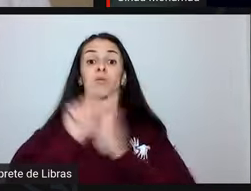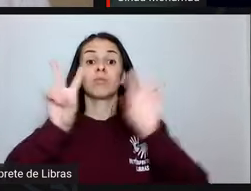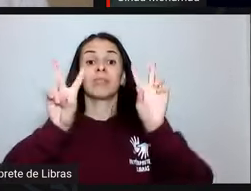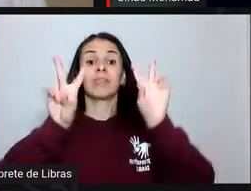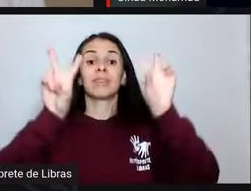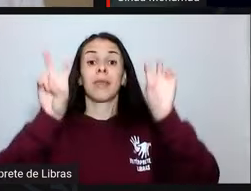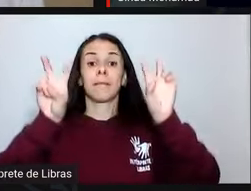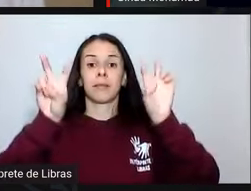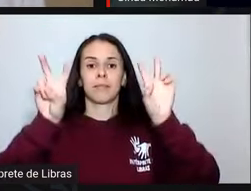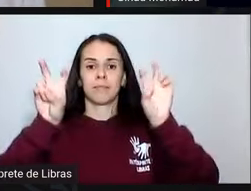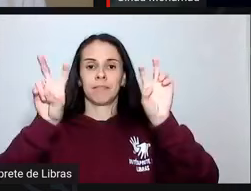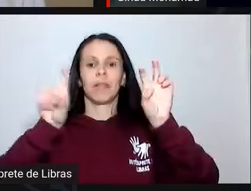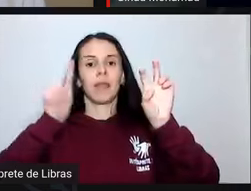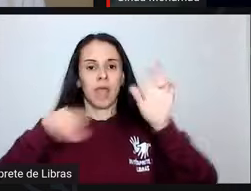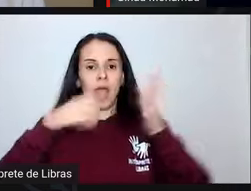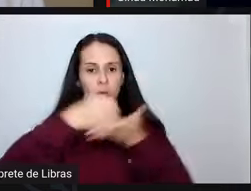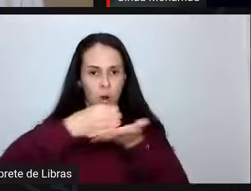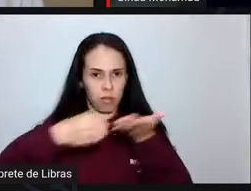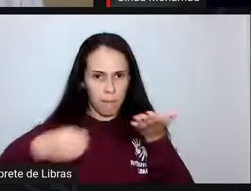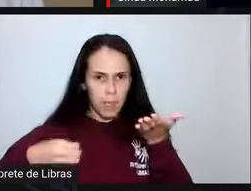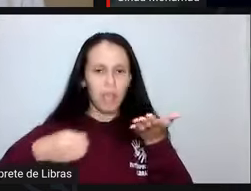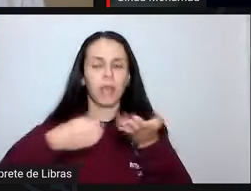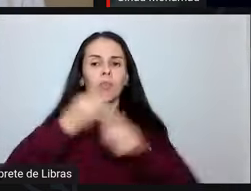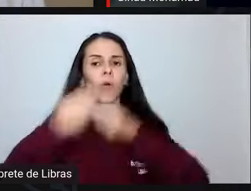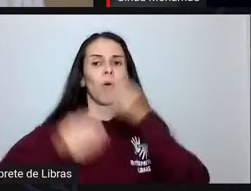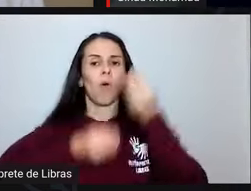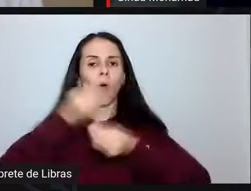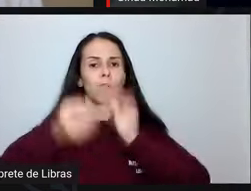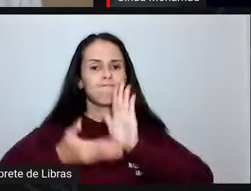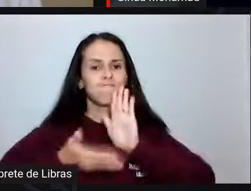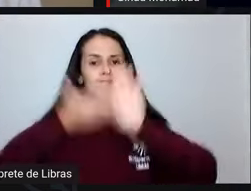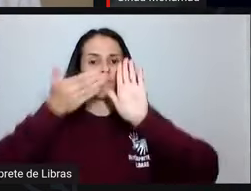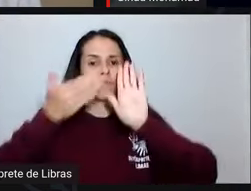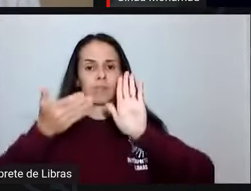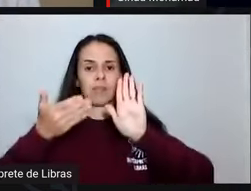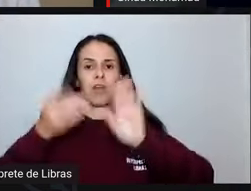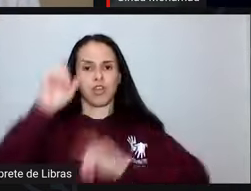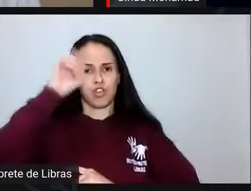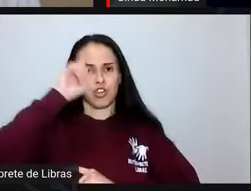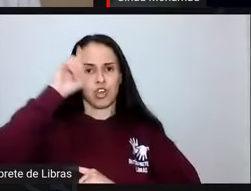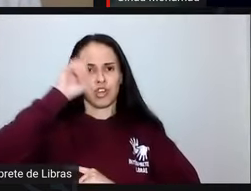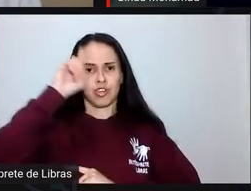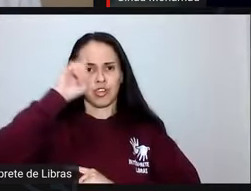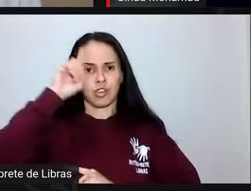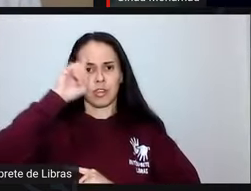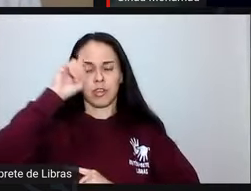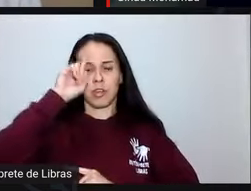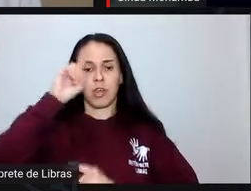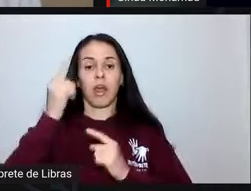que é a questão do orçamento, da importância, dos impactos no dia a dia da universidade.